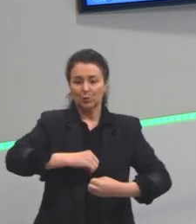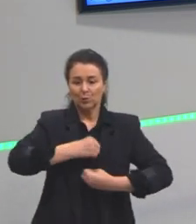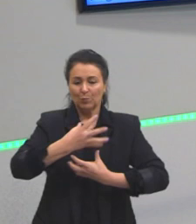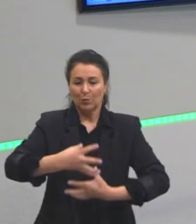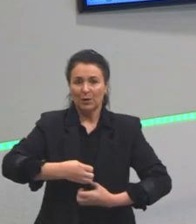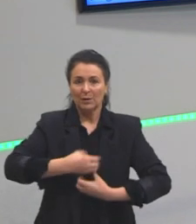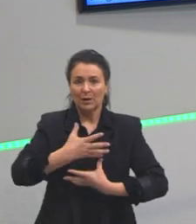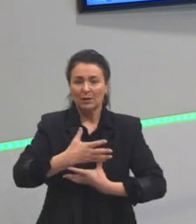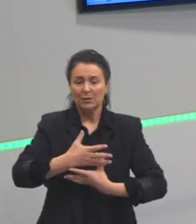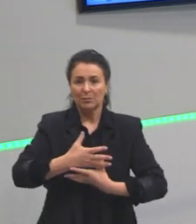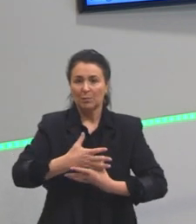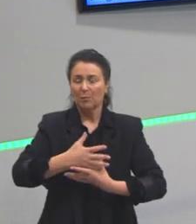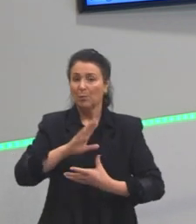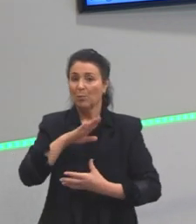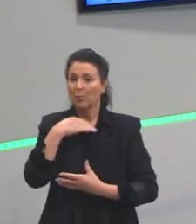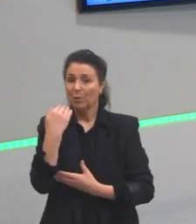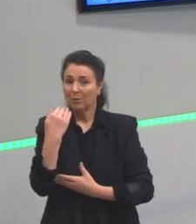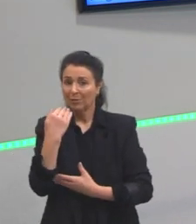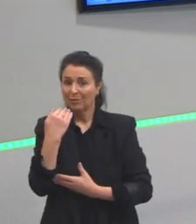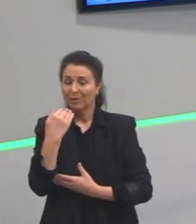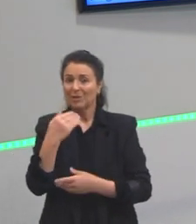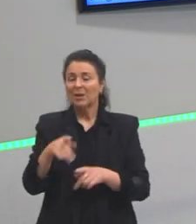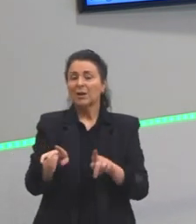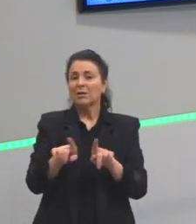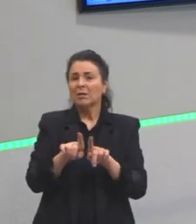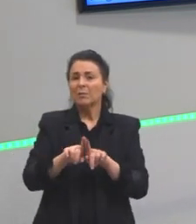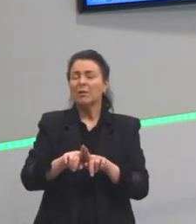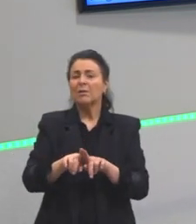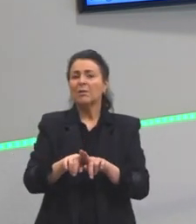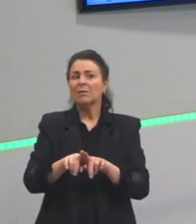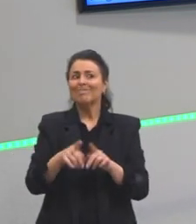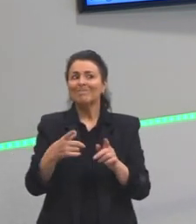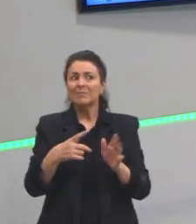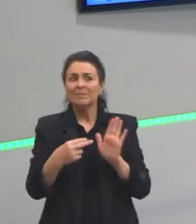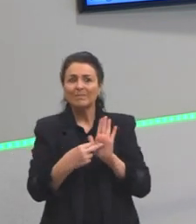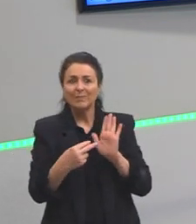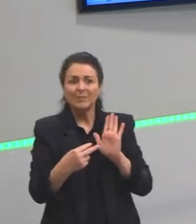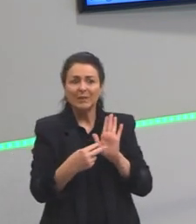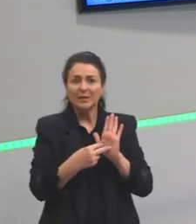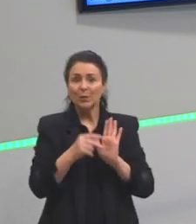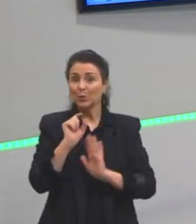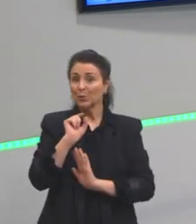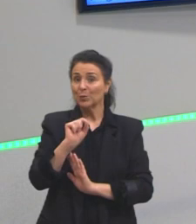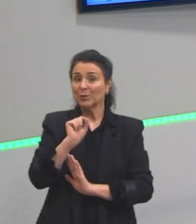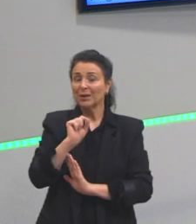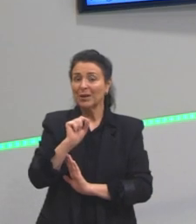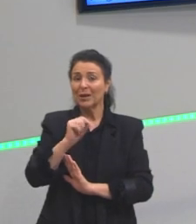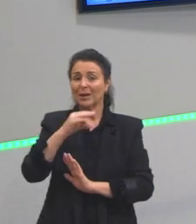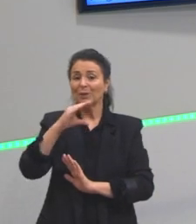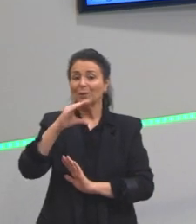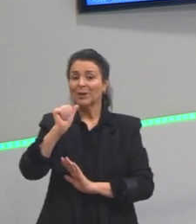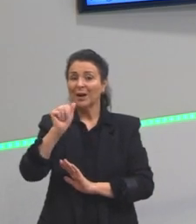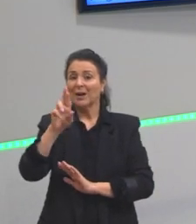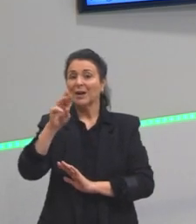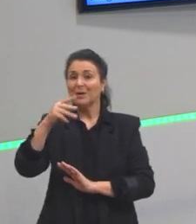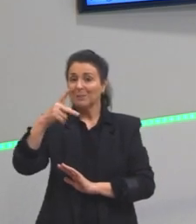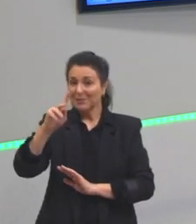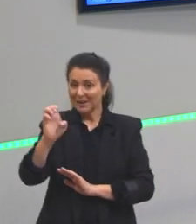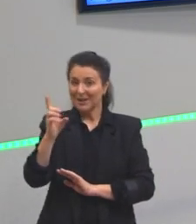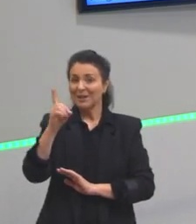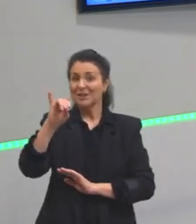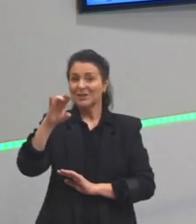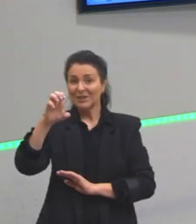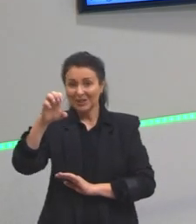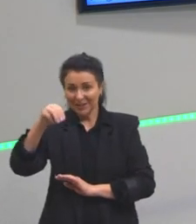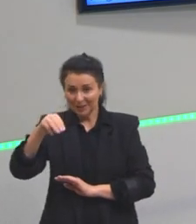que é bastante interessante, fica a dica para vocês, que também chama bastante atenção dessa questão do carpe diem, do aproveitar o dia.